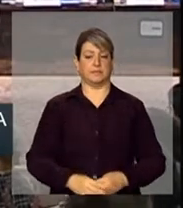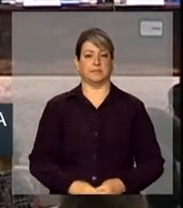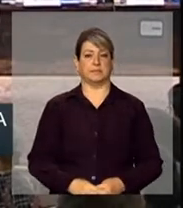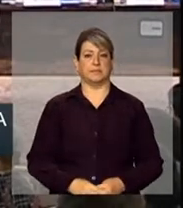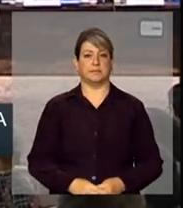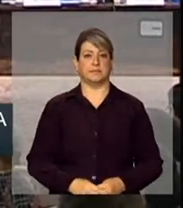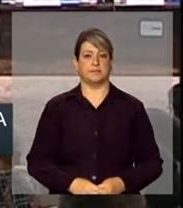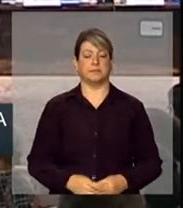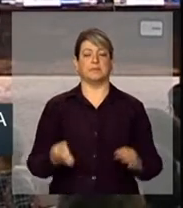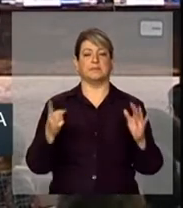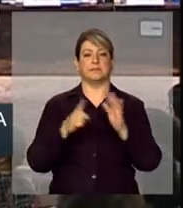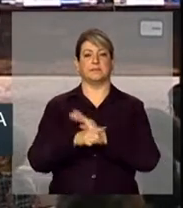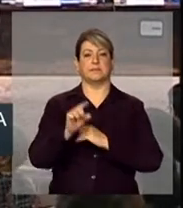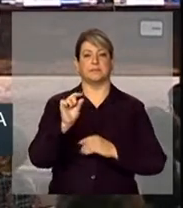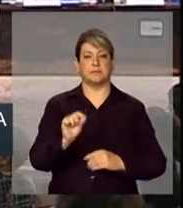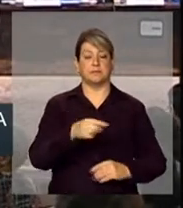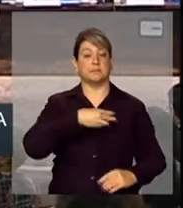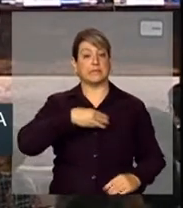Ministro,